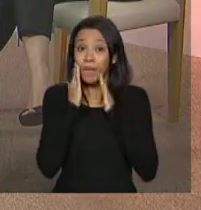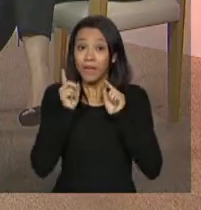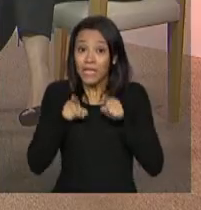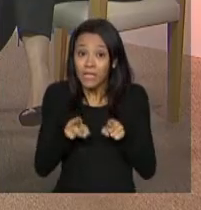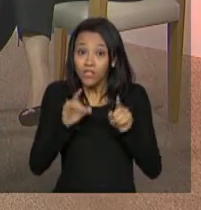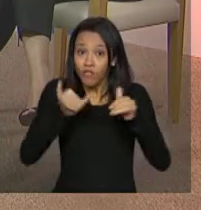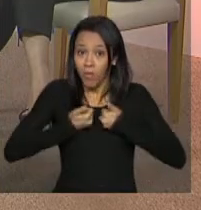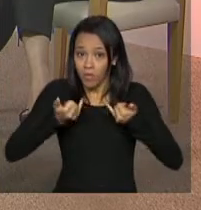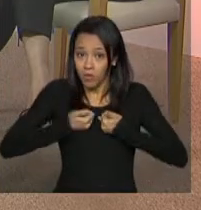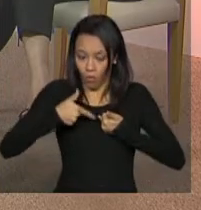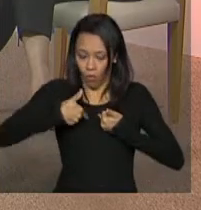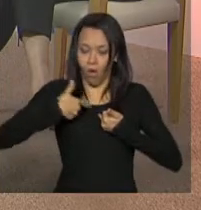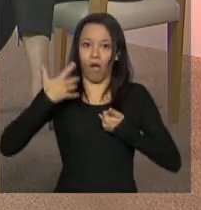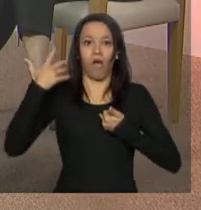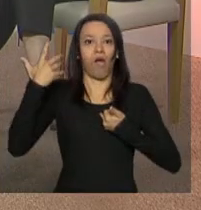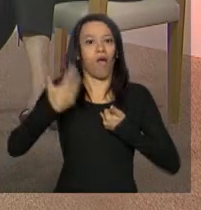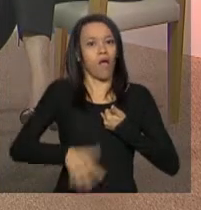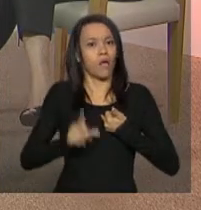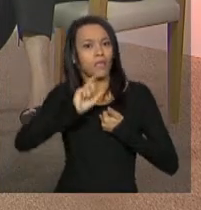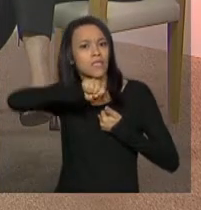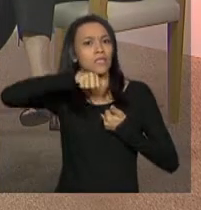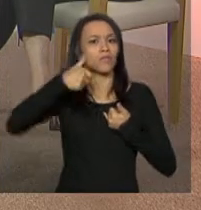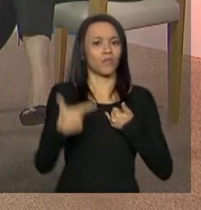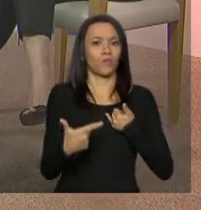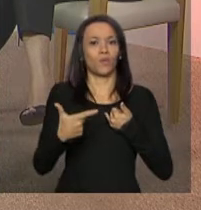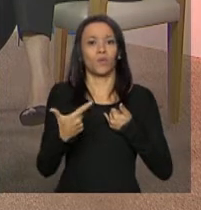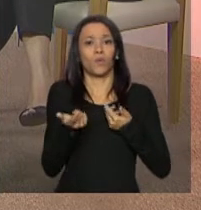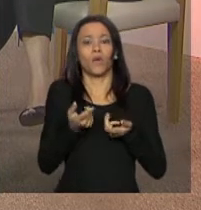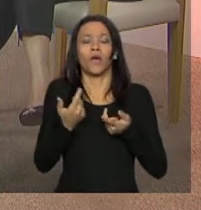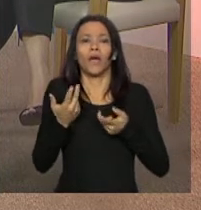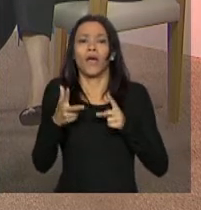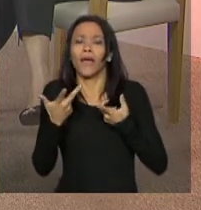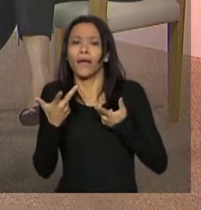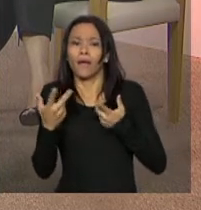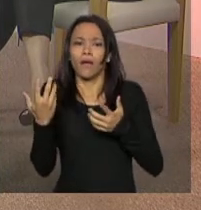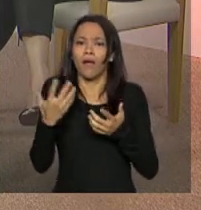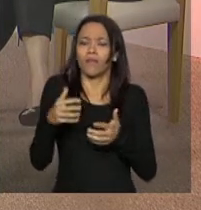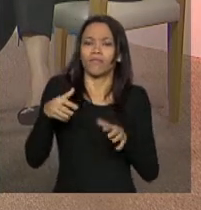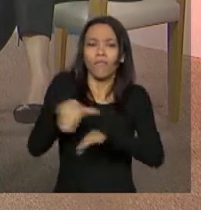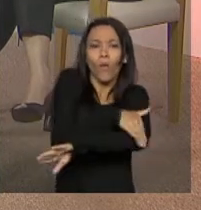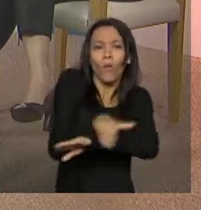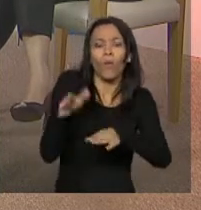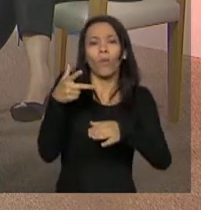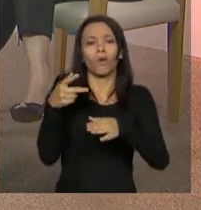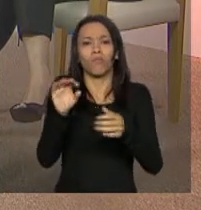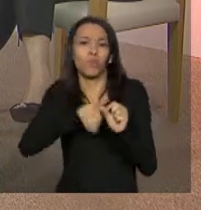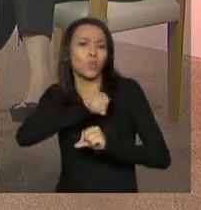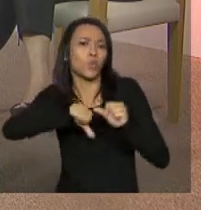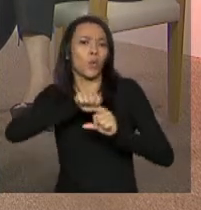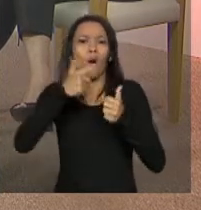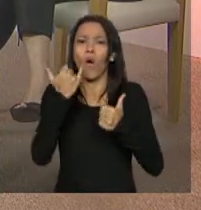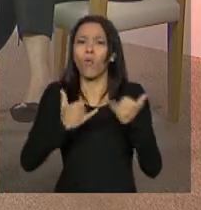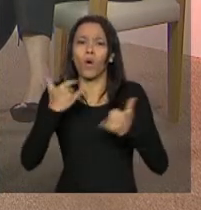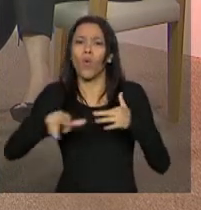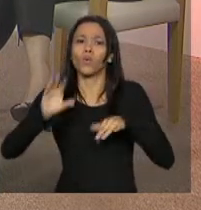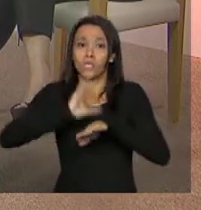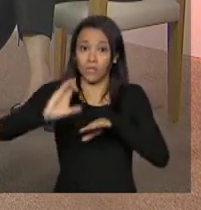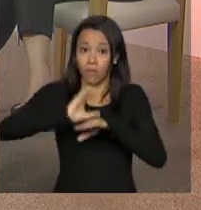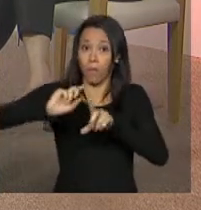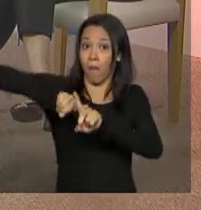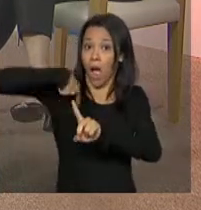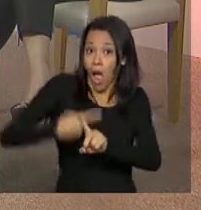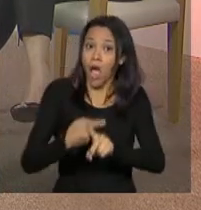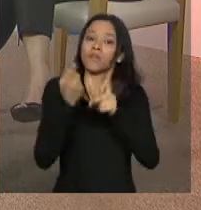o segundo momento pode ser a atualização. Mas nesse momento, então, o a gente quer é a consolidação de todas as informações que o